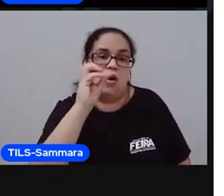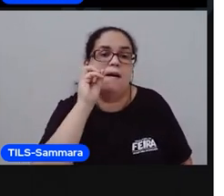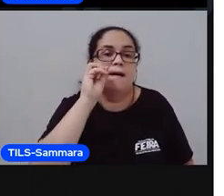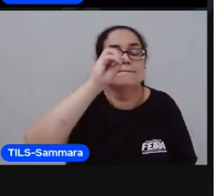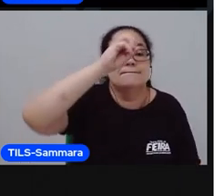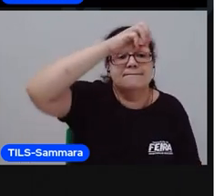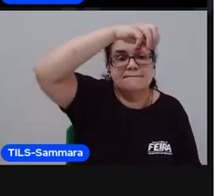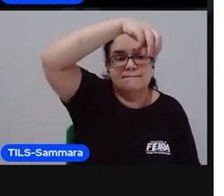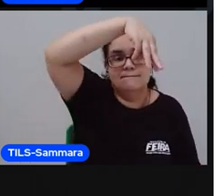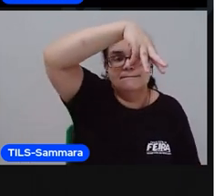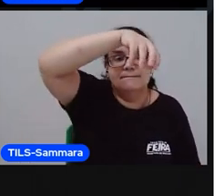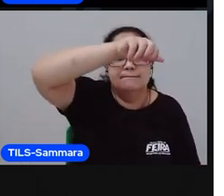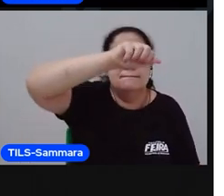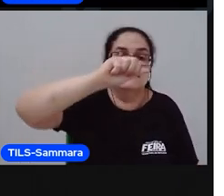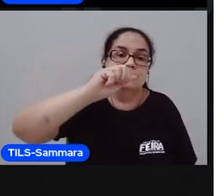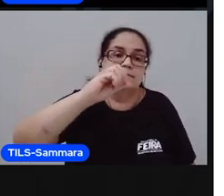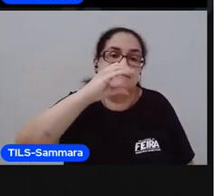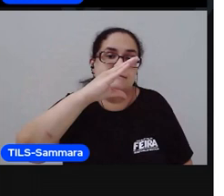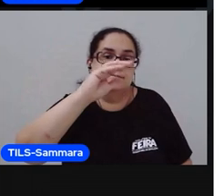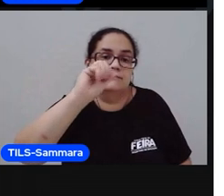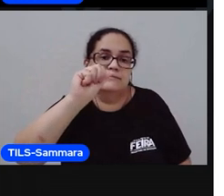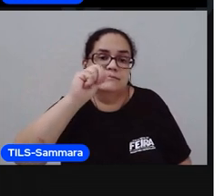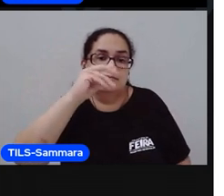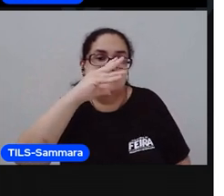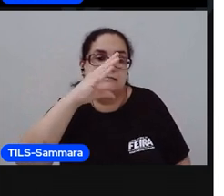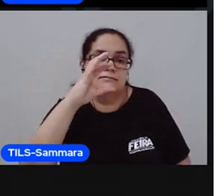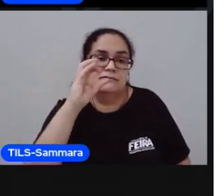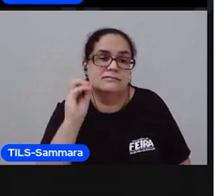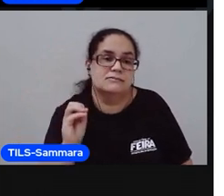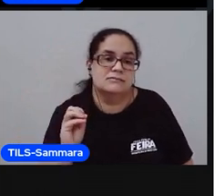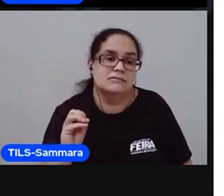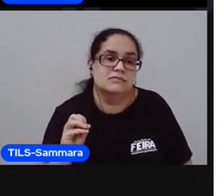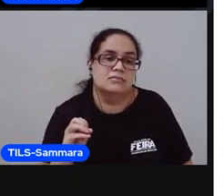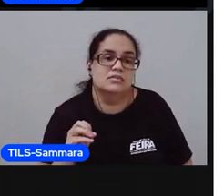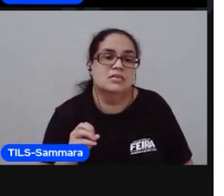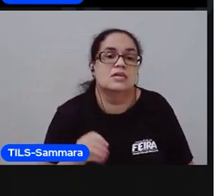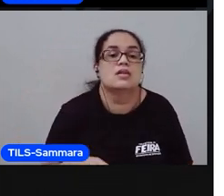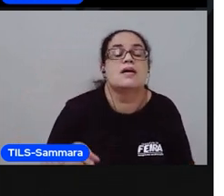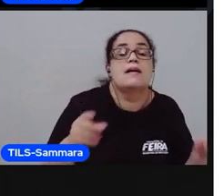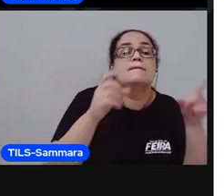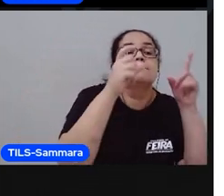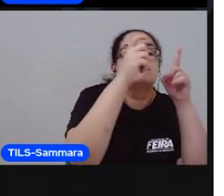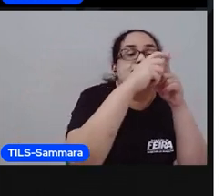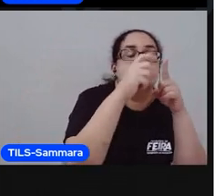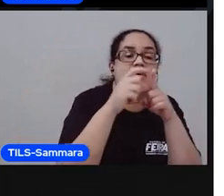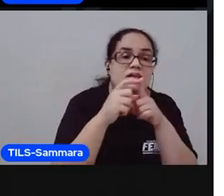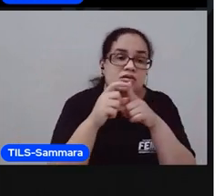Ma-ca-co. Macaco. Olha a palavrinha aqui.